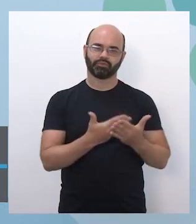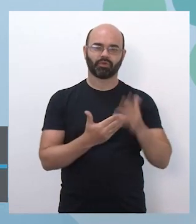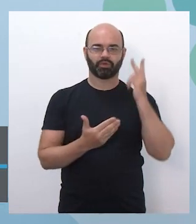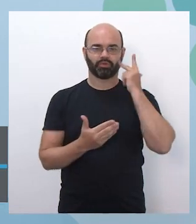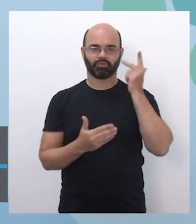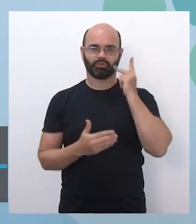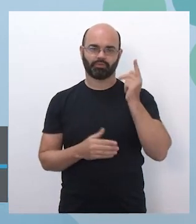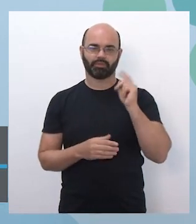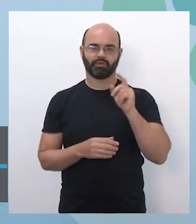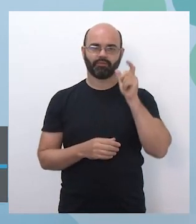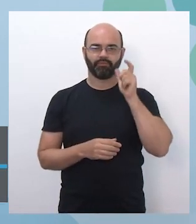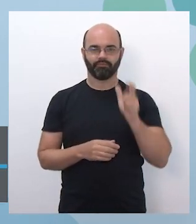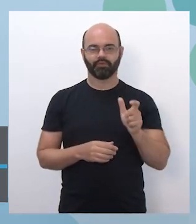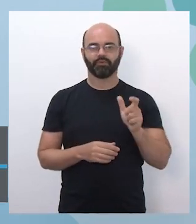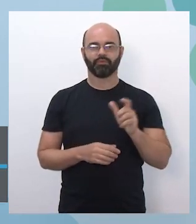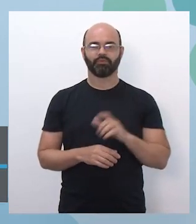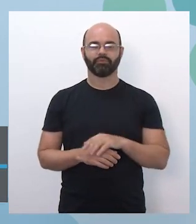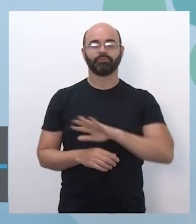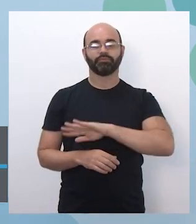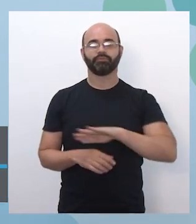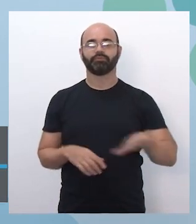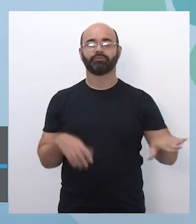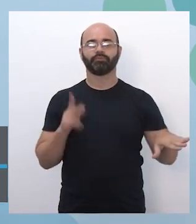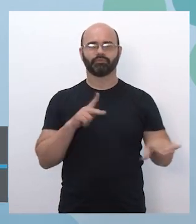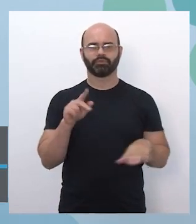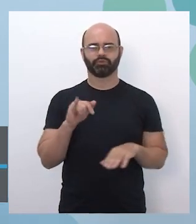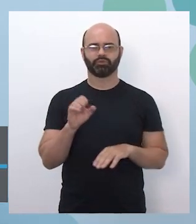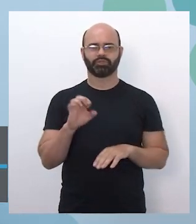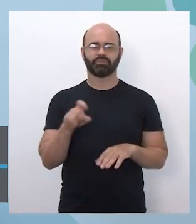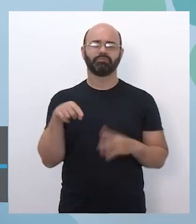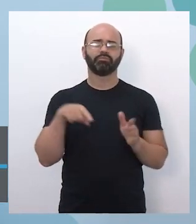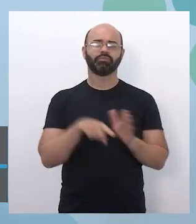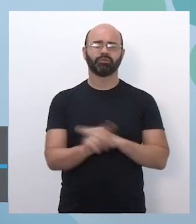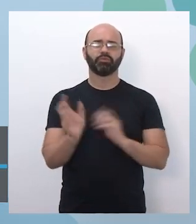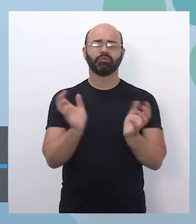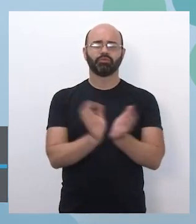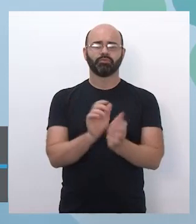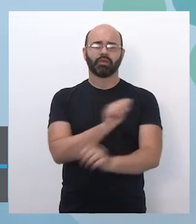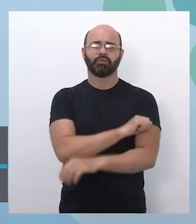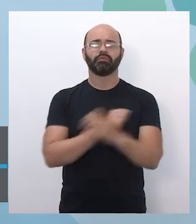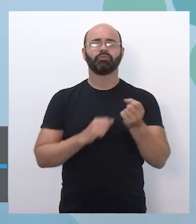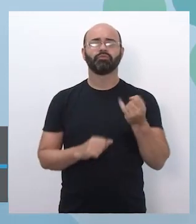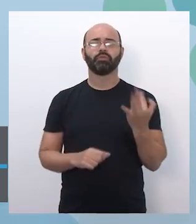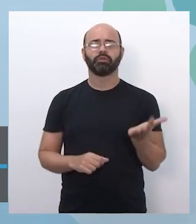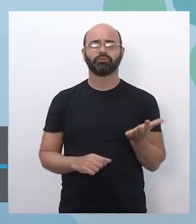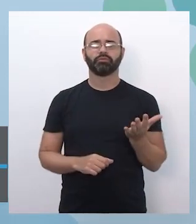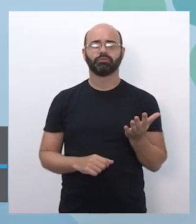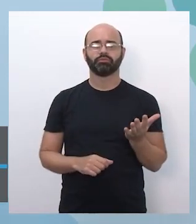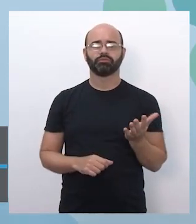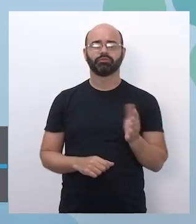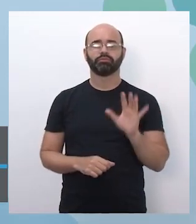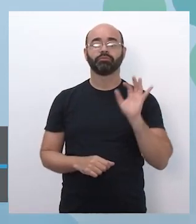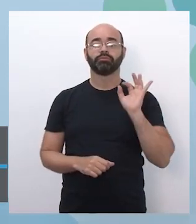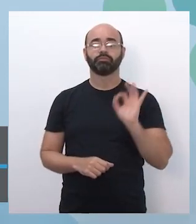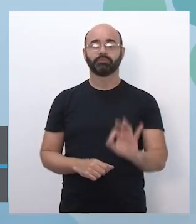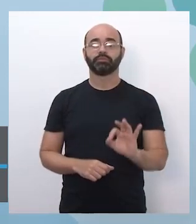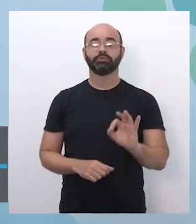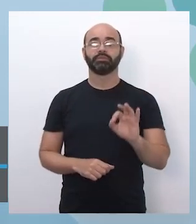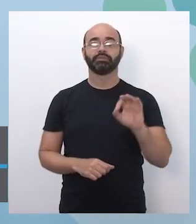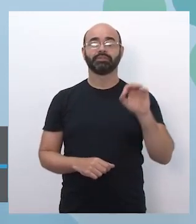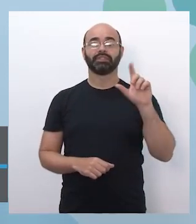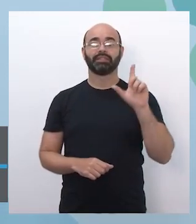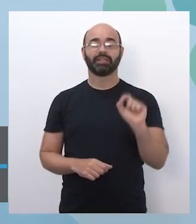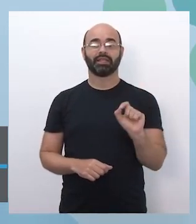Professor José perguntou, cada turma representa quantas aulas? 10 aulas, tá bom? Então, são